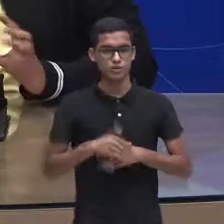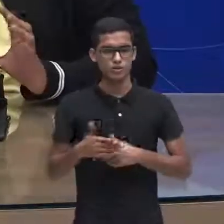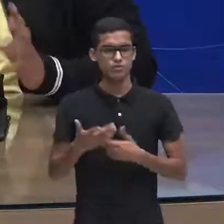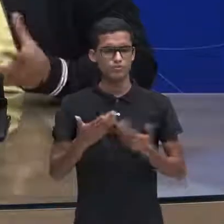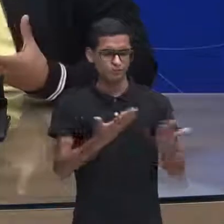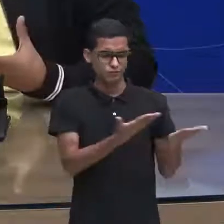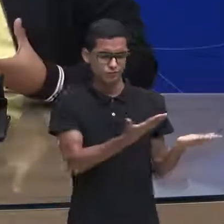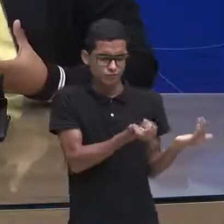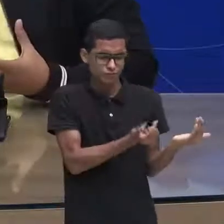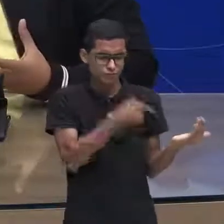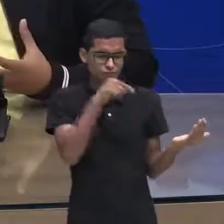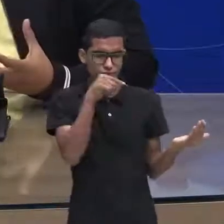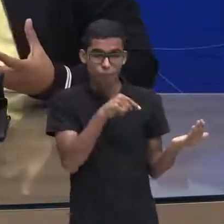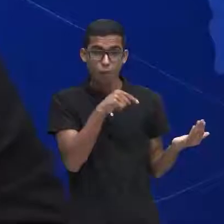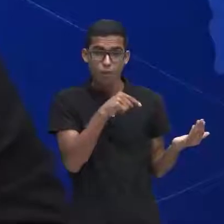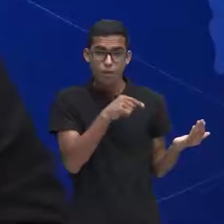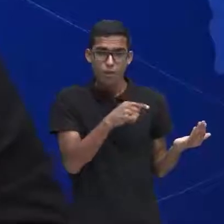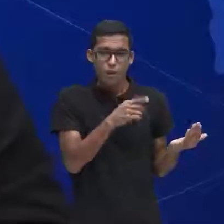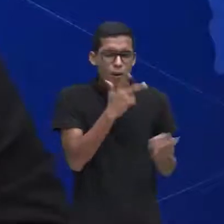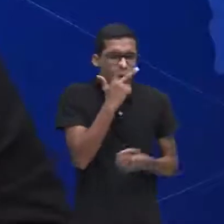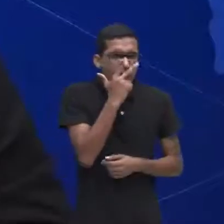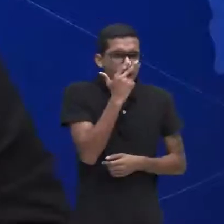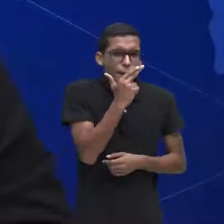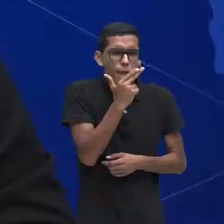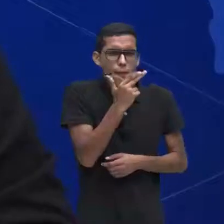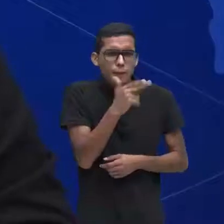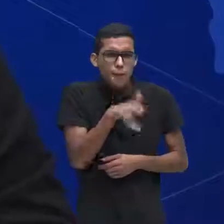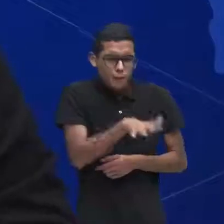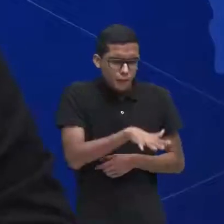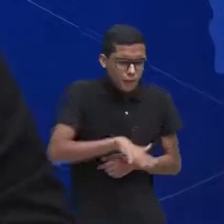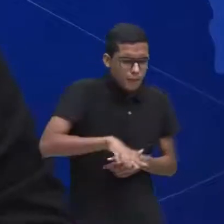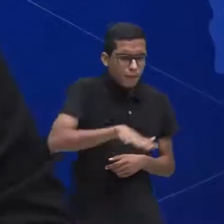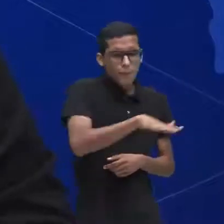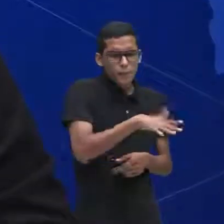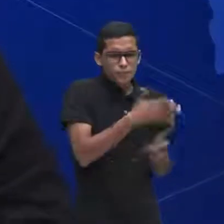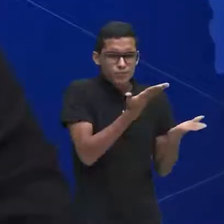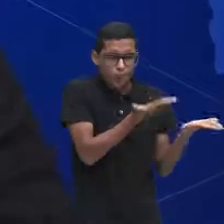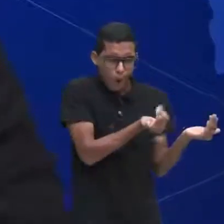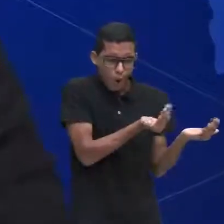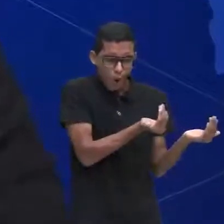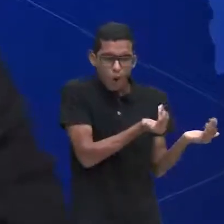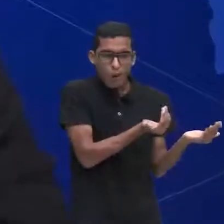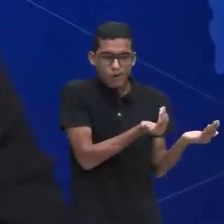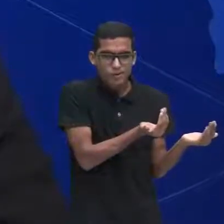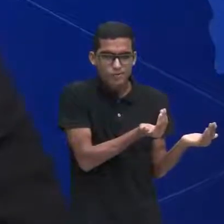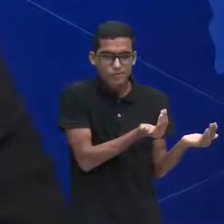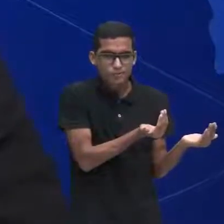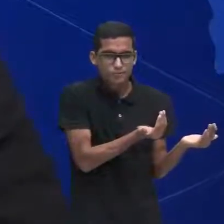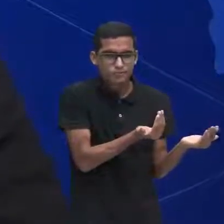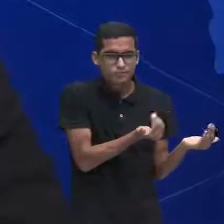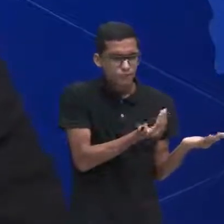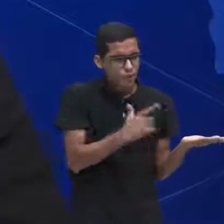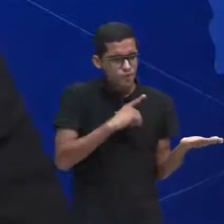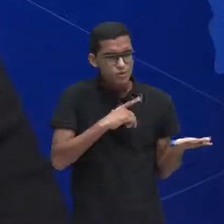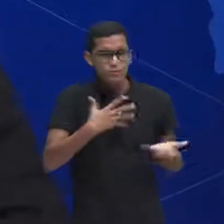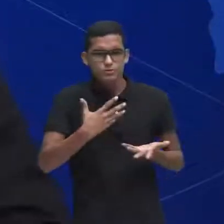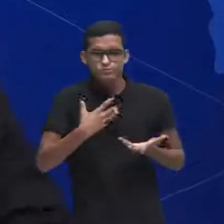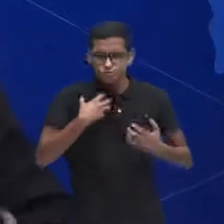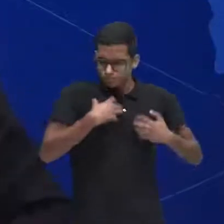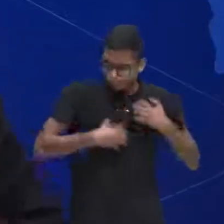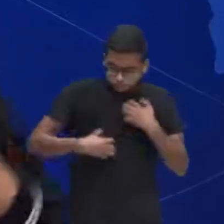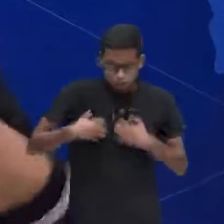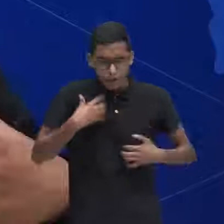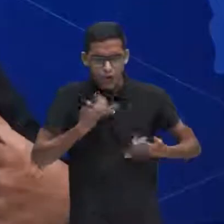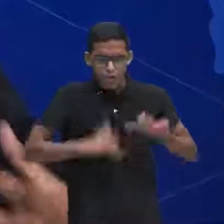pensando o seguinte, que me parece que nesses aspectos de adolescência, com essa potencialização que acontece orgânica mesmo